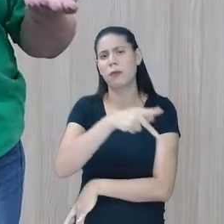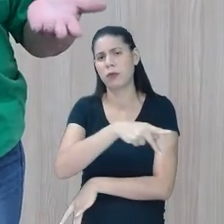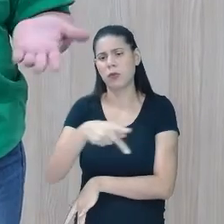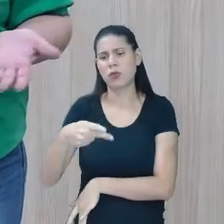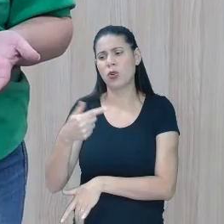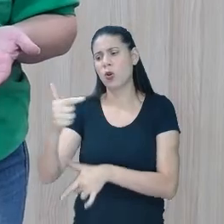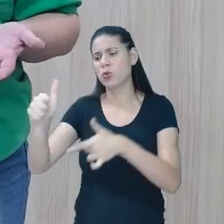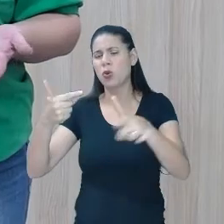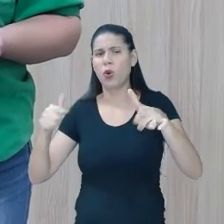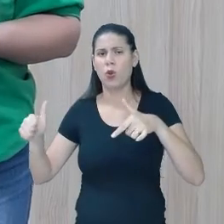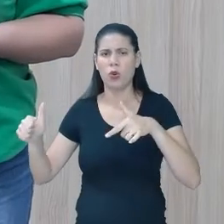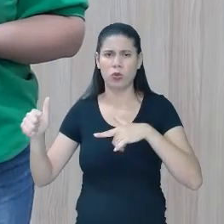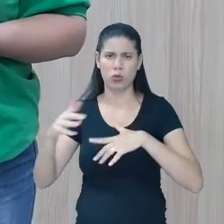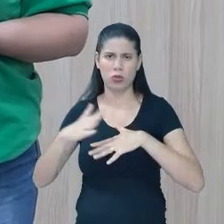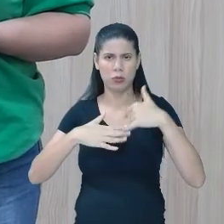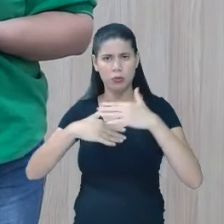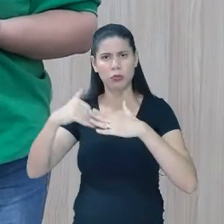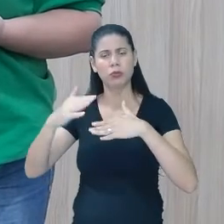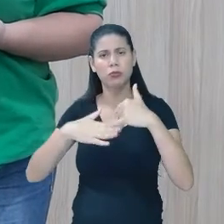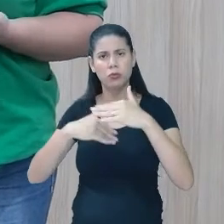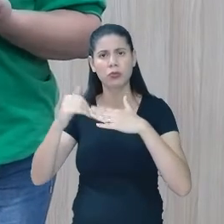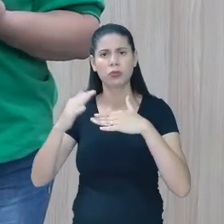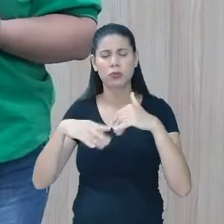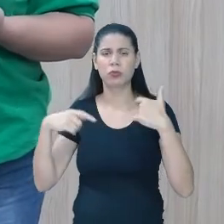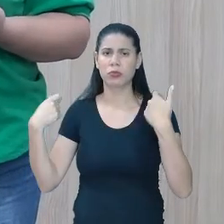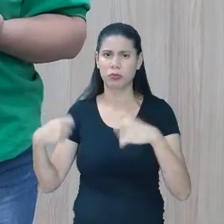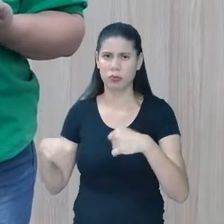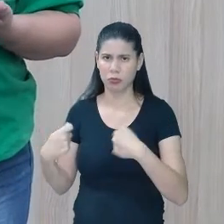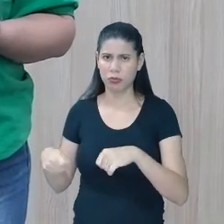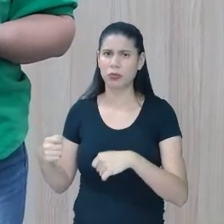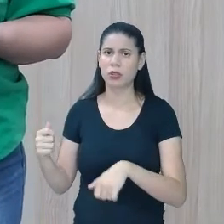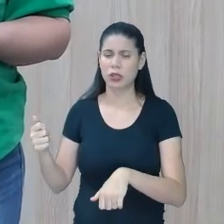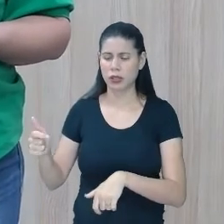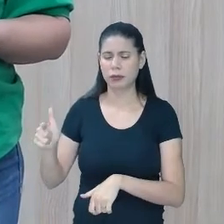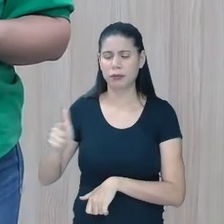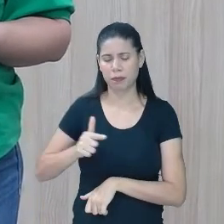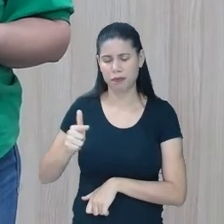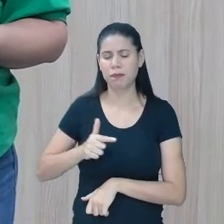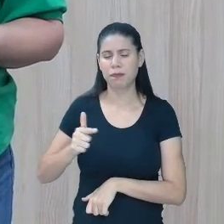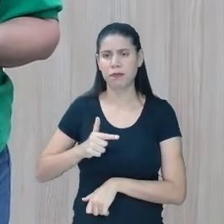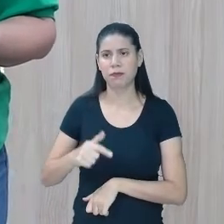seja para os demais profissionais, precisa ser feita.